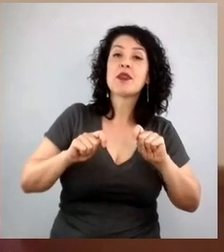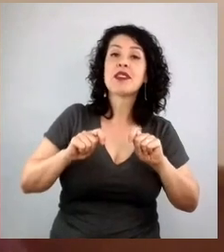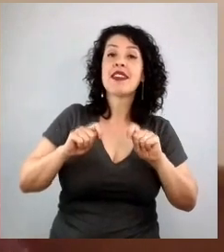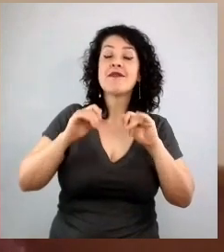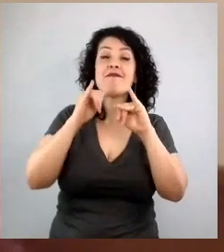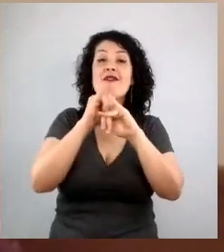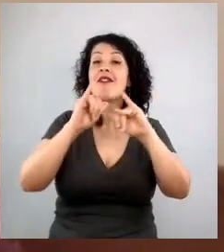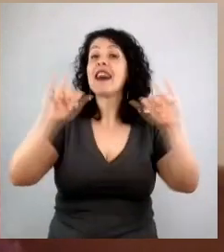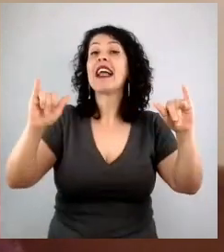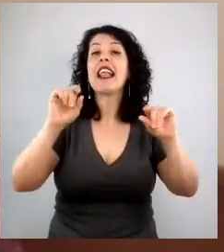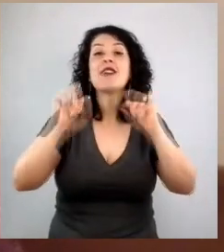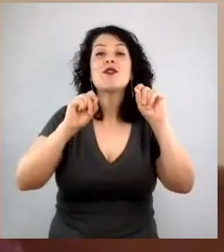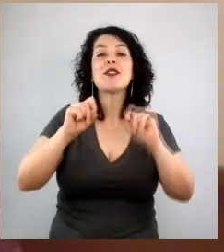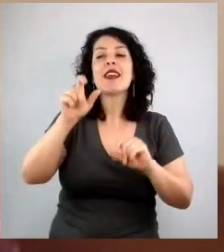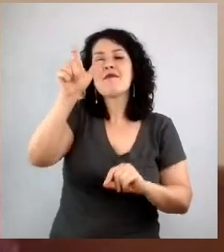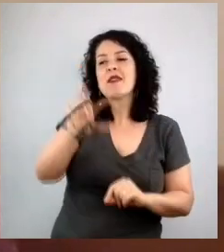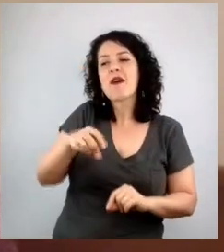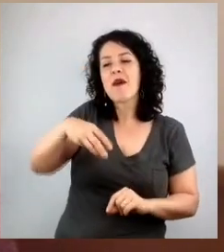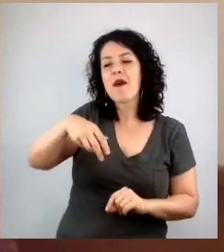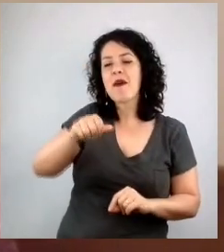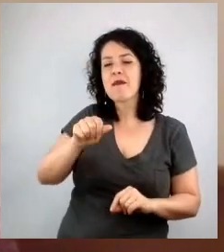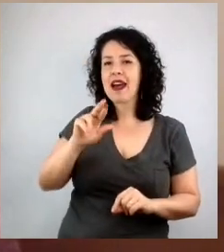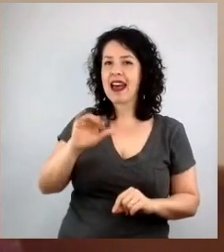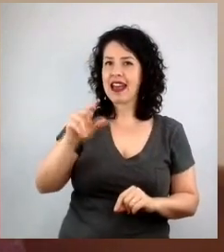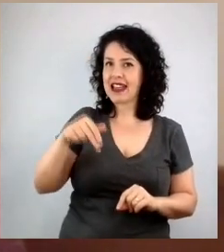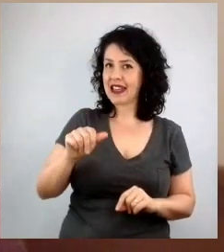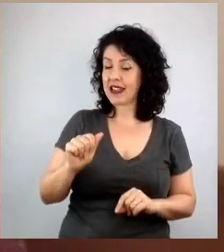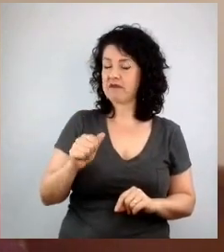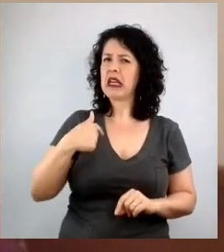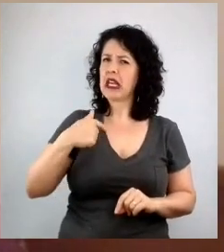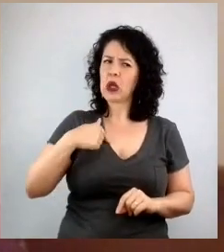19 anos. Primeira vez que entrei a uma entrevista em uma agência.